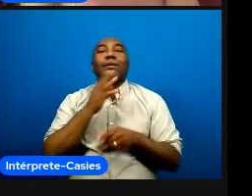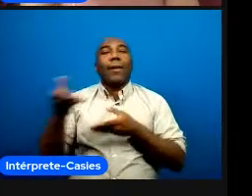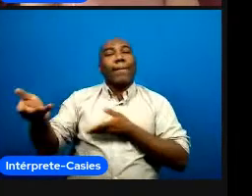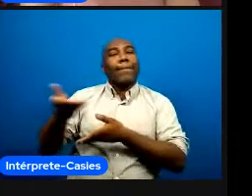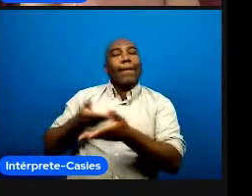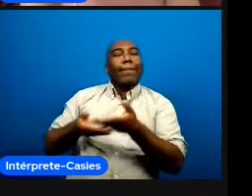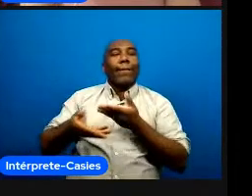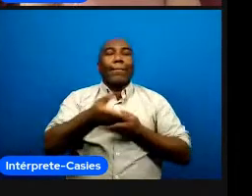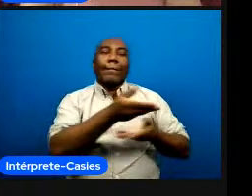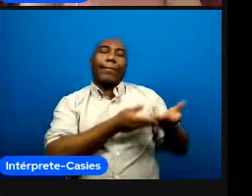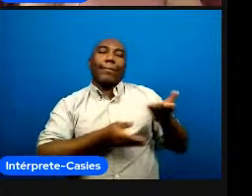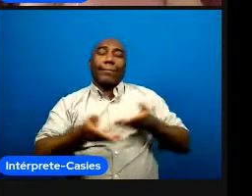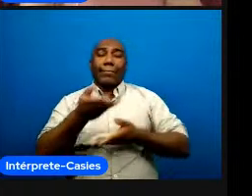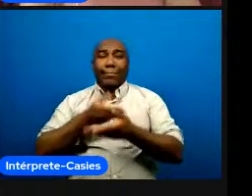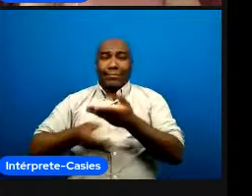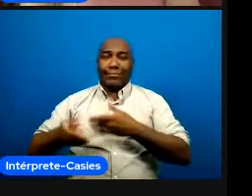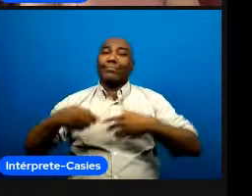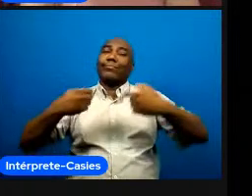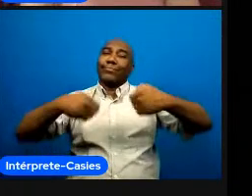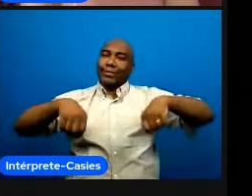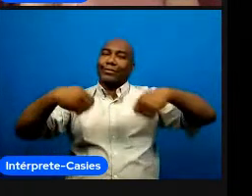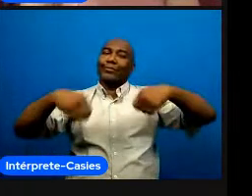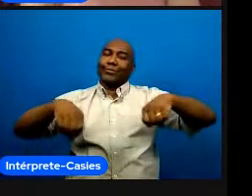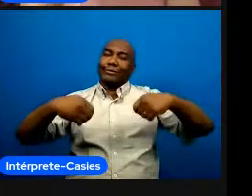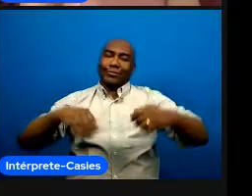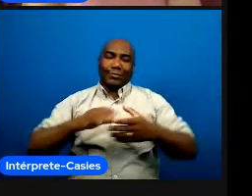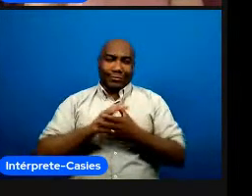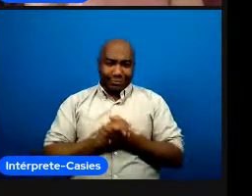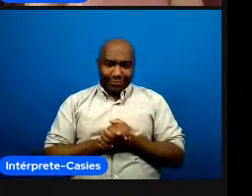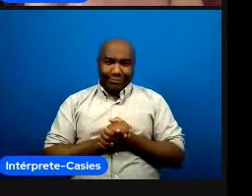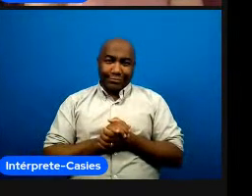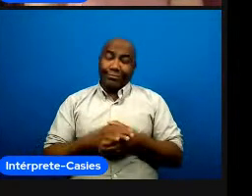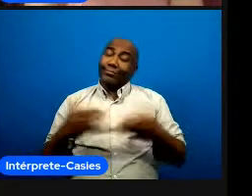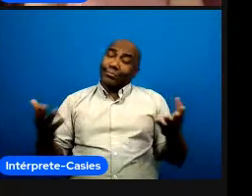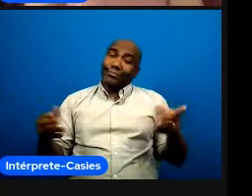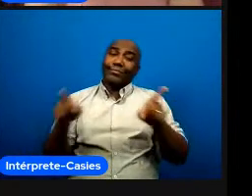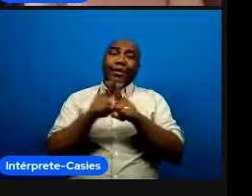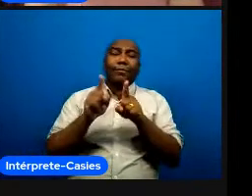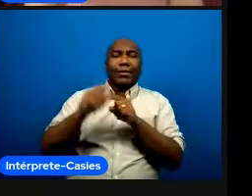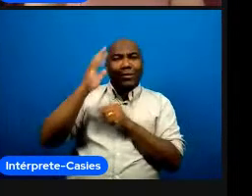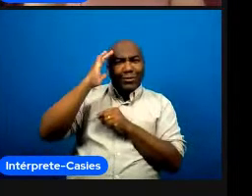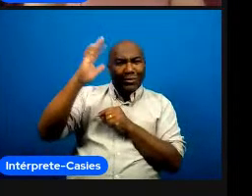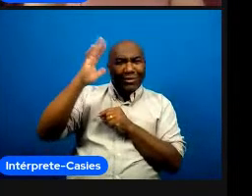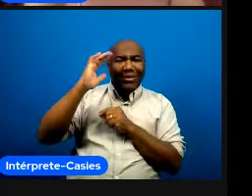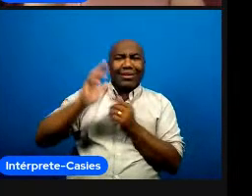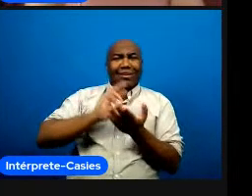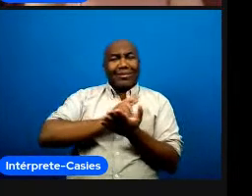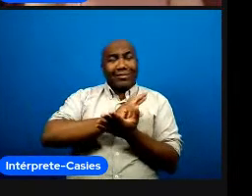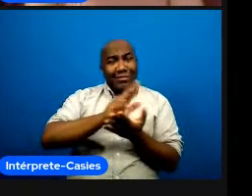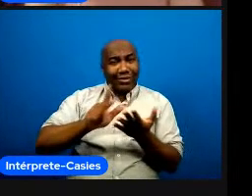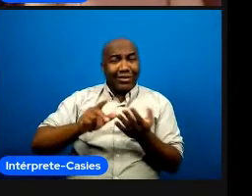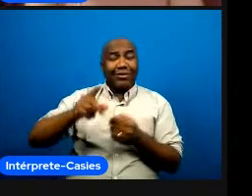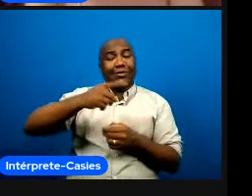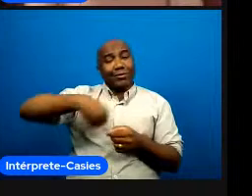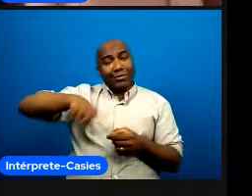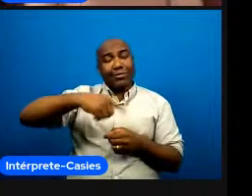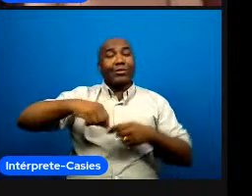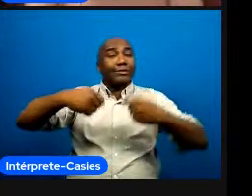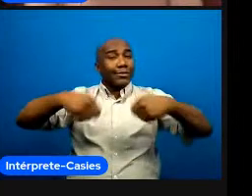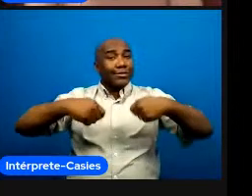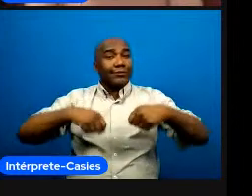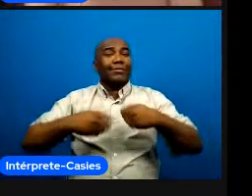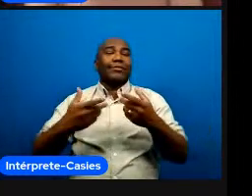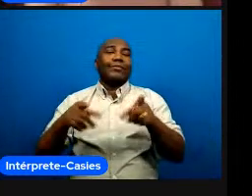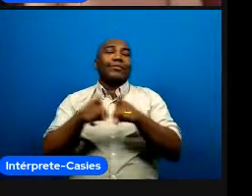quebra o palestrante é sacanagem mas isso né essas teorias elas já estão elas cada vez mais fazem parte do